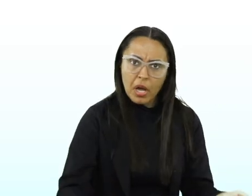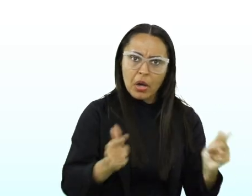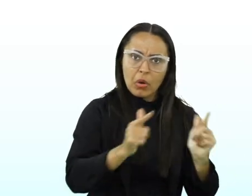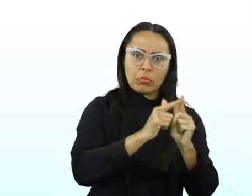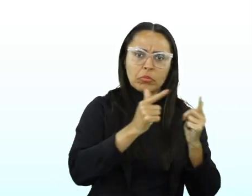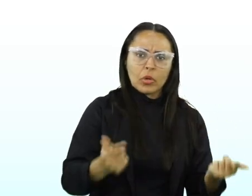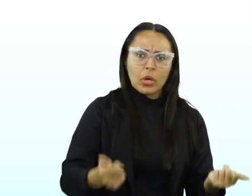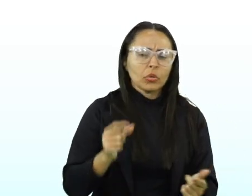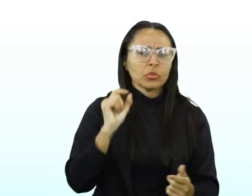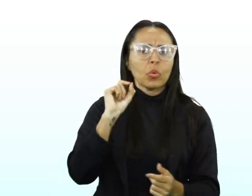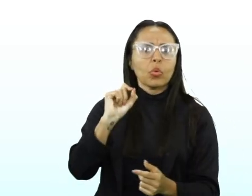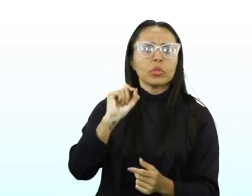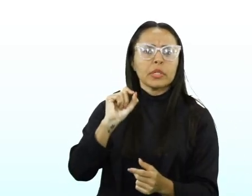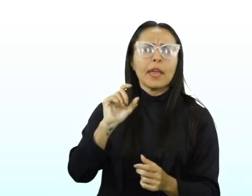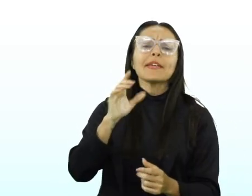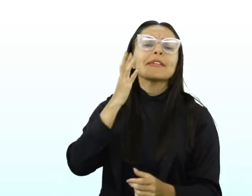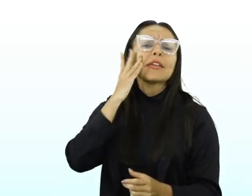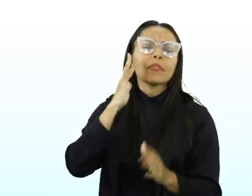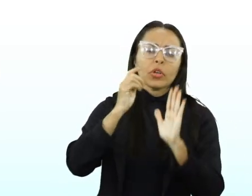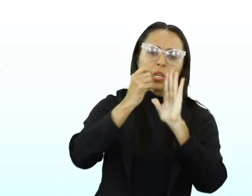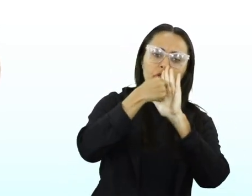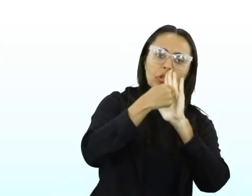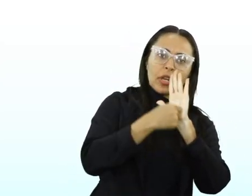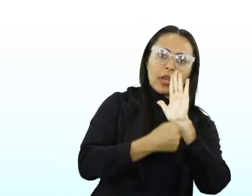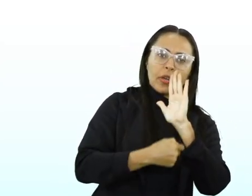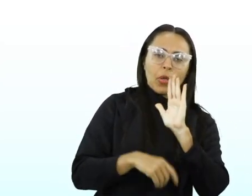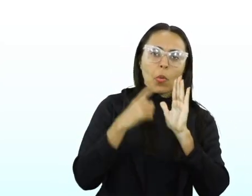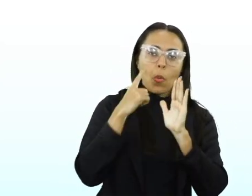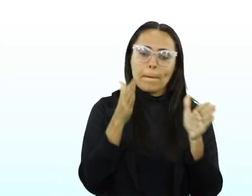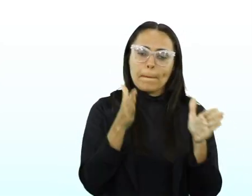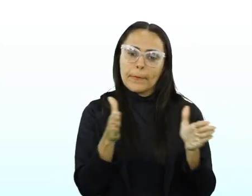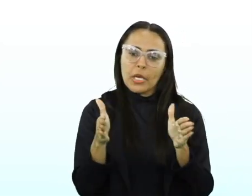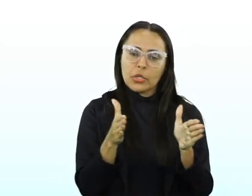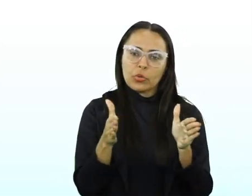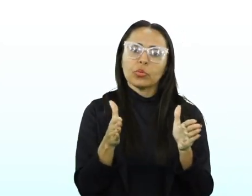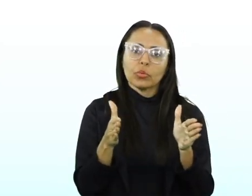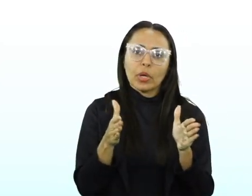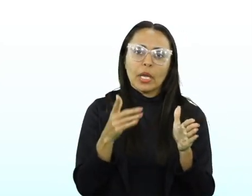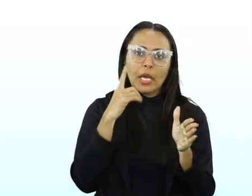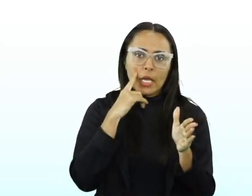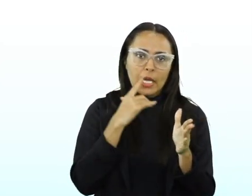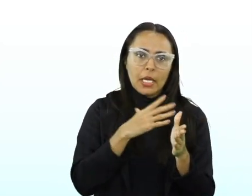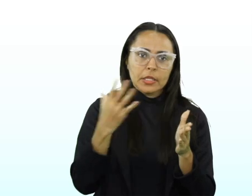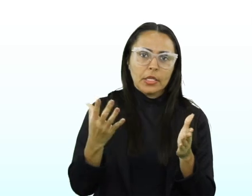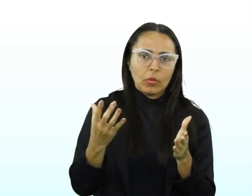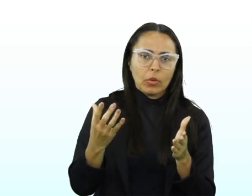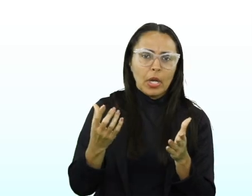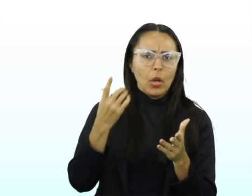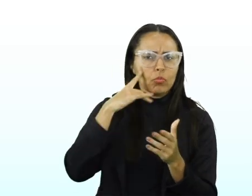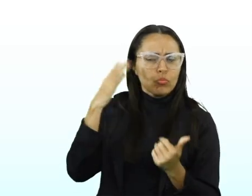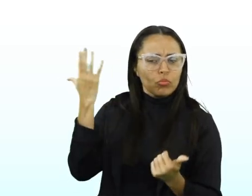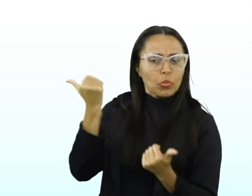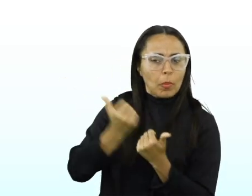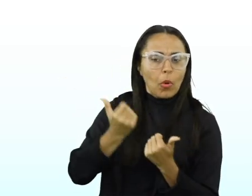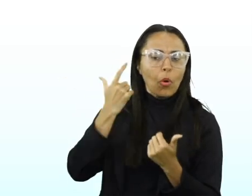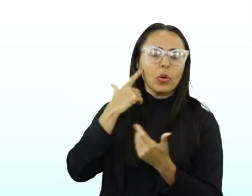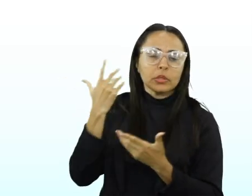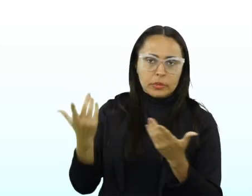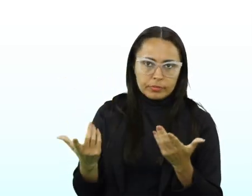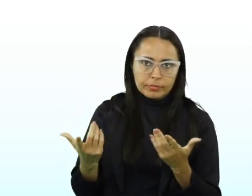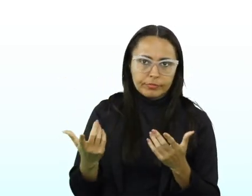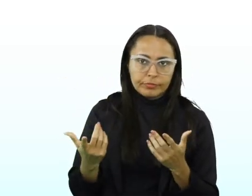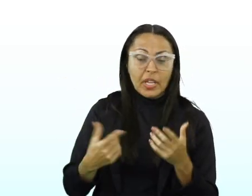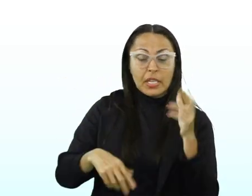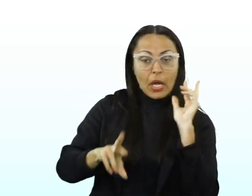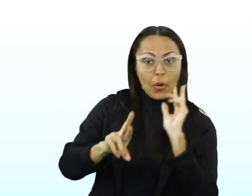foi? Quem foi que escreveu? A época? Isso aí é o suporte textual. É muito importante que você visualize a fonte.